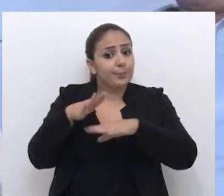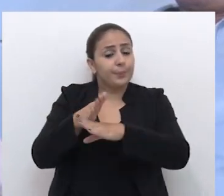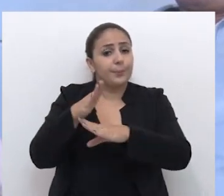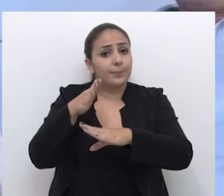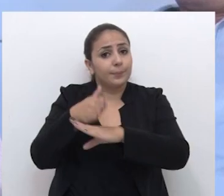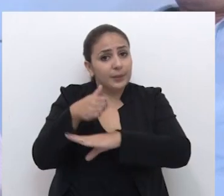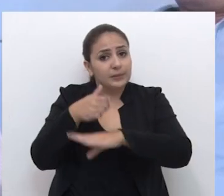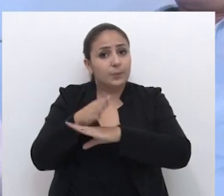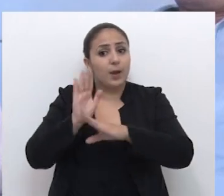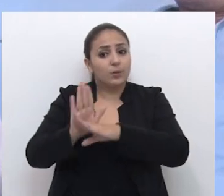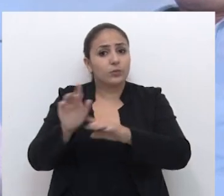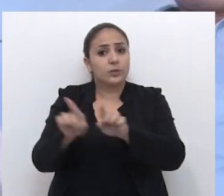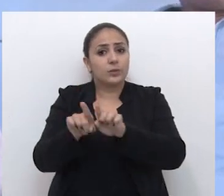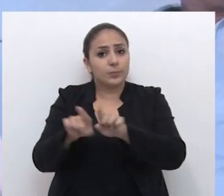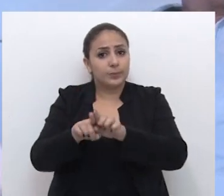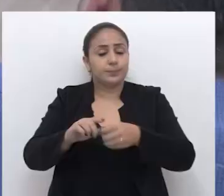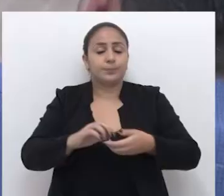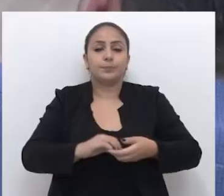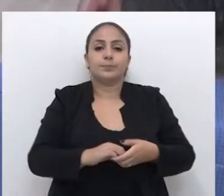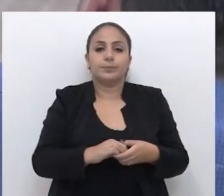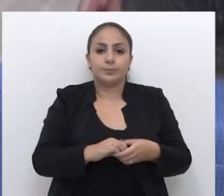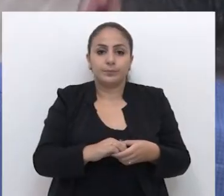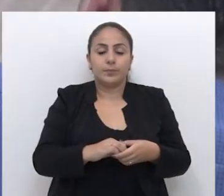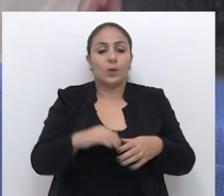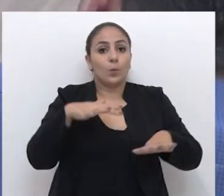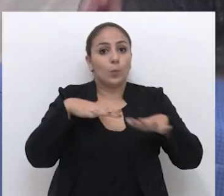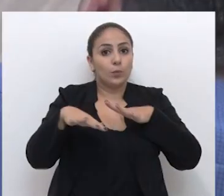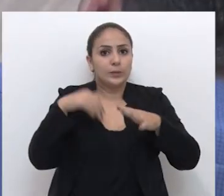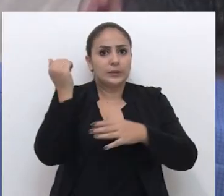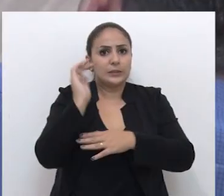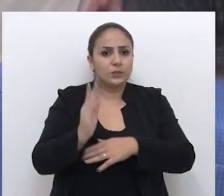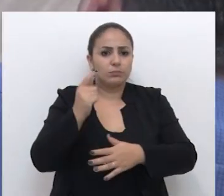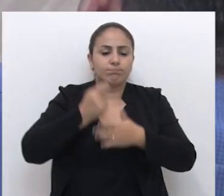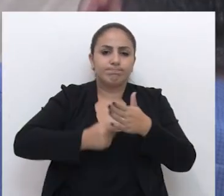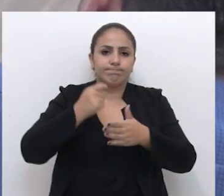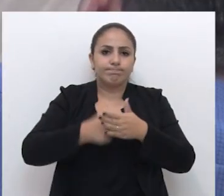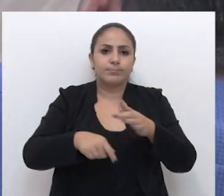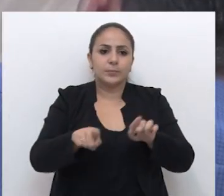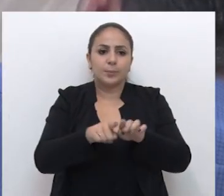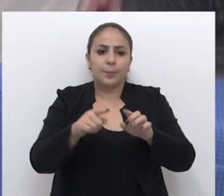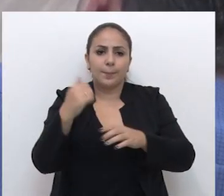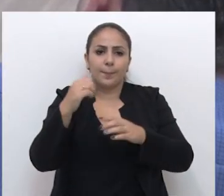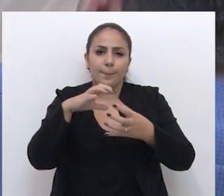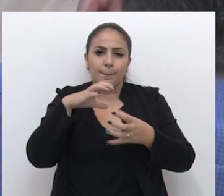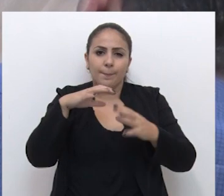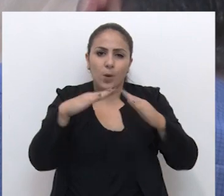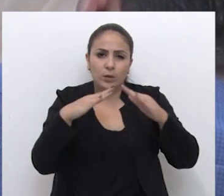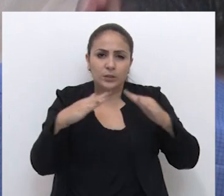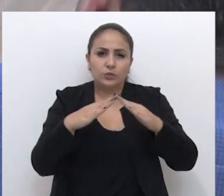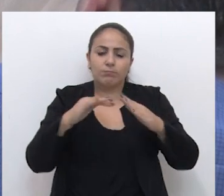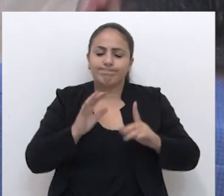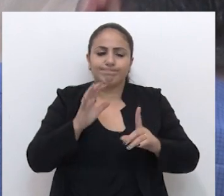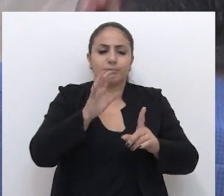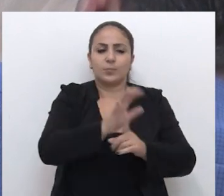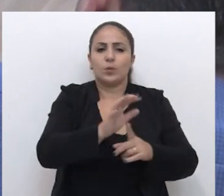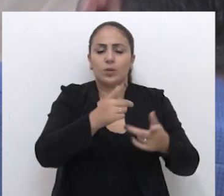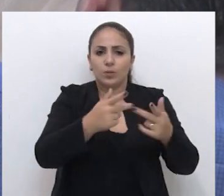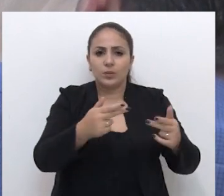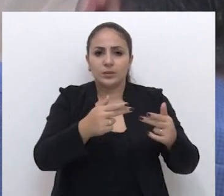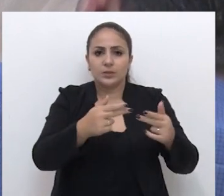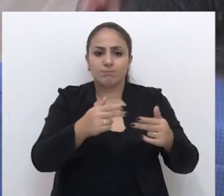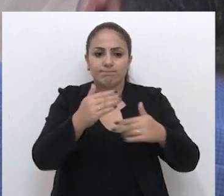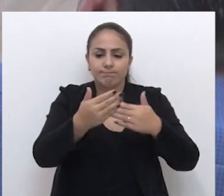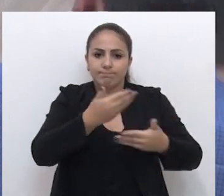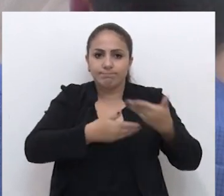que ajudar aqueles menos nesses estados. O Movimento Nacional de Luta pela Moradia é contra o empreendimento que não